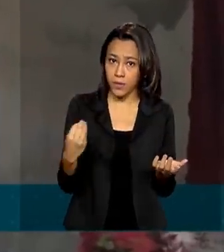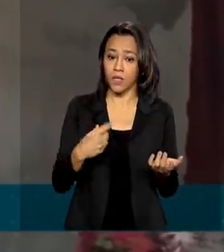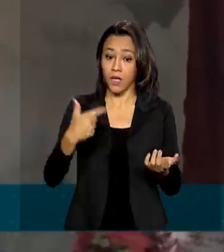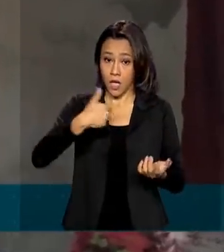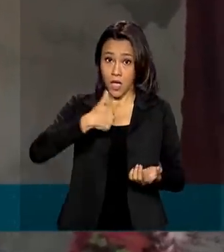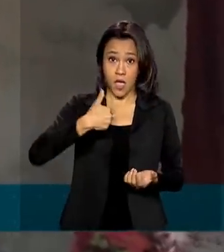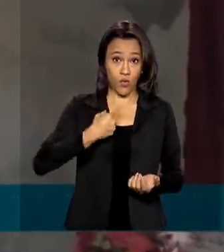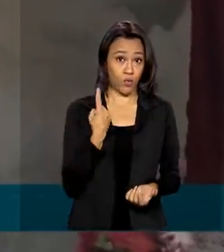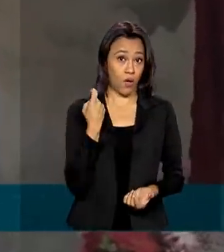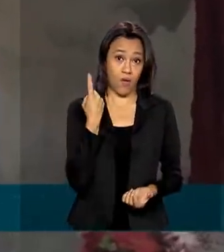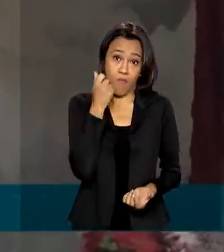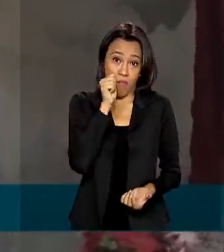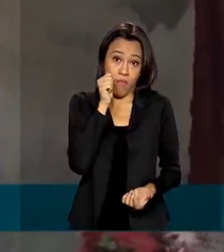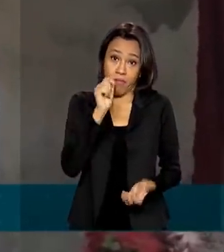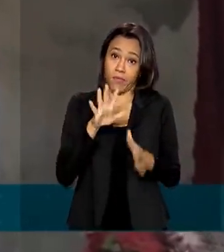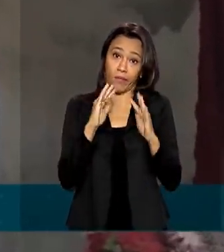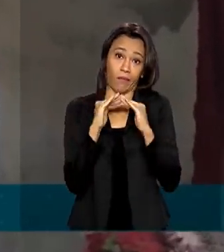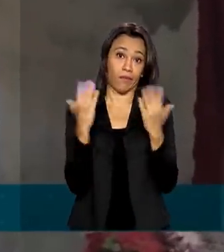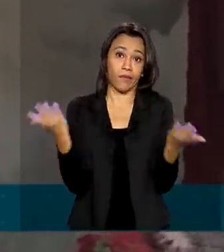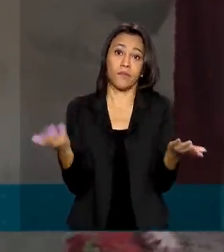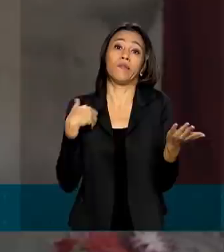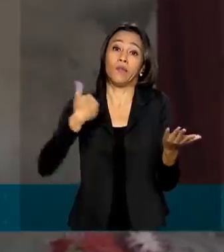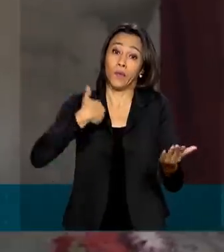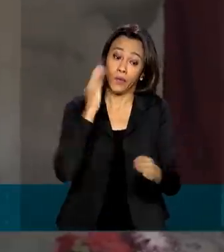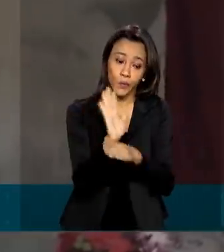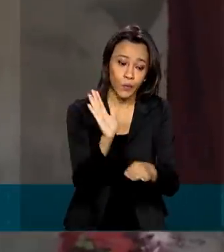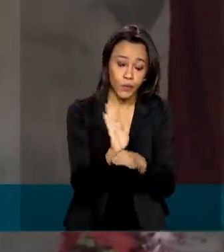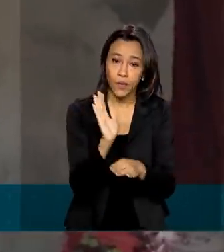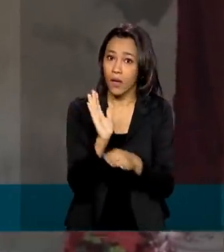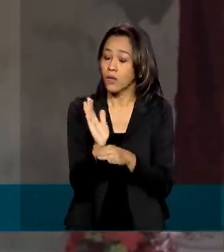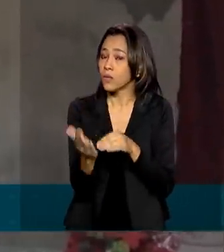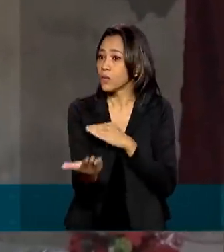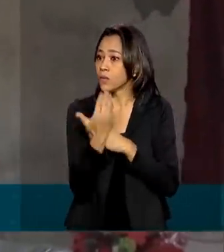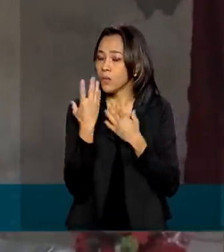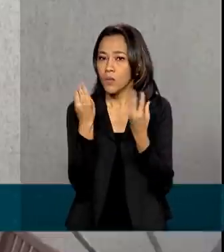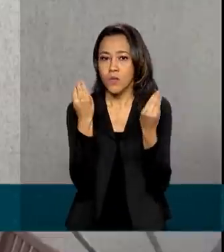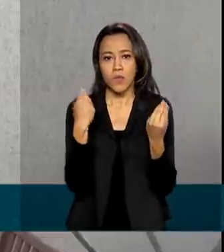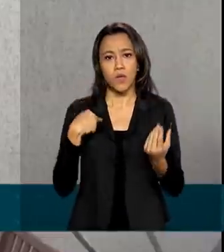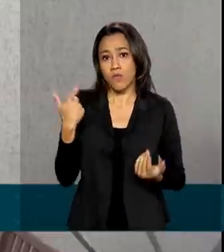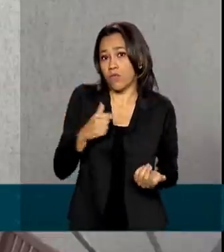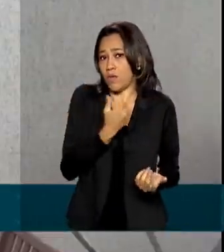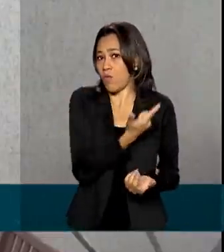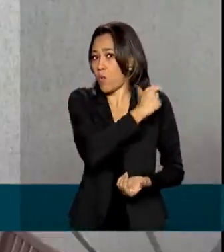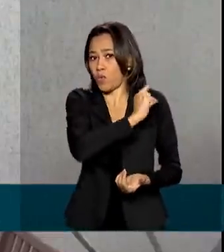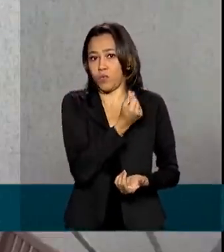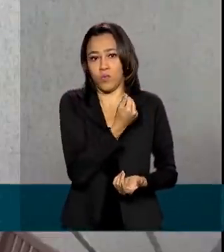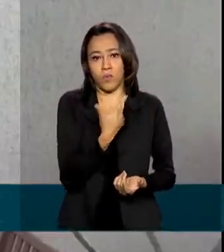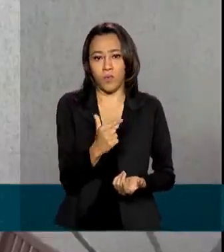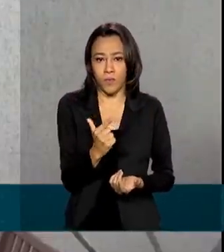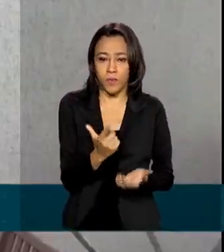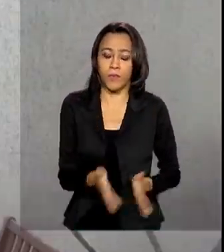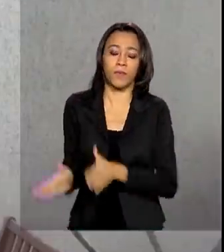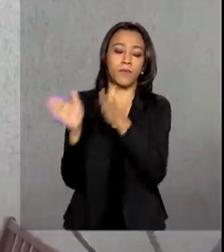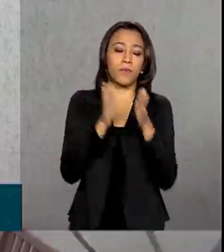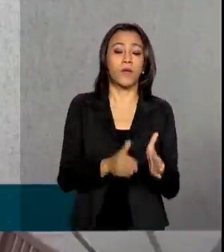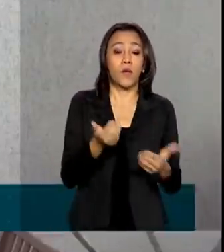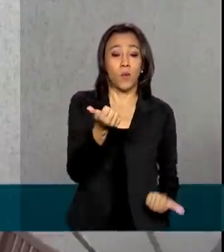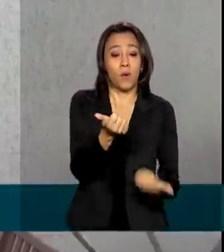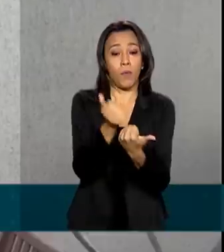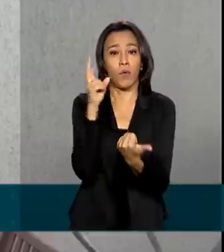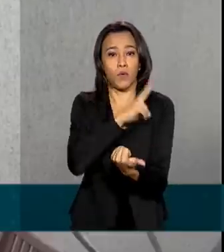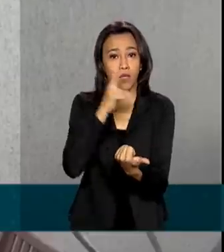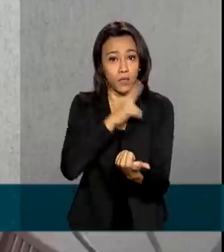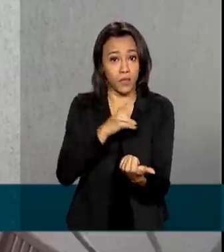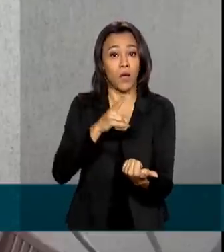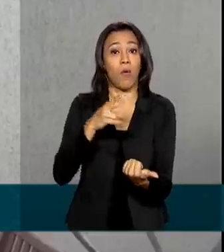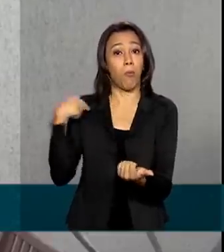chefe de família. Então, para mim, tem me ajudado bastante, né, porque eu não recebo renda. O auxílio emergencial pago pelo governo já chegou